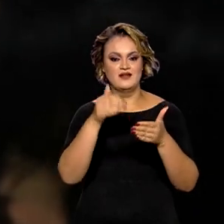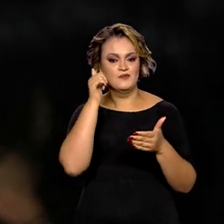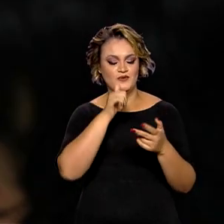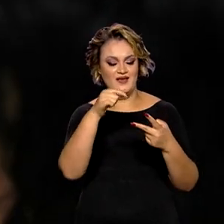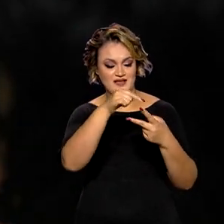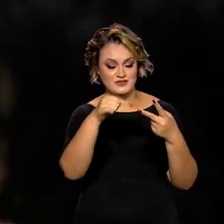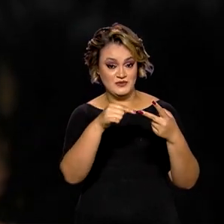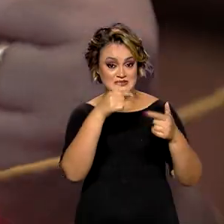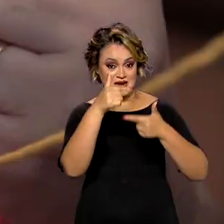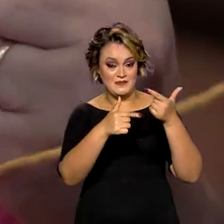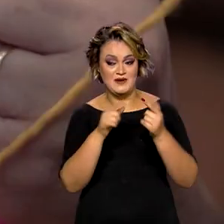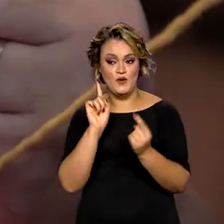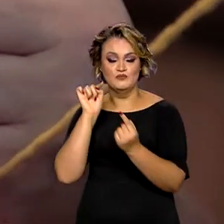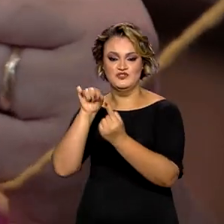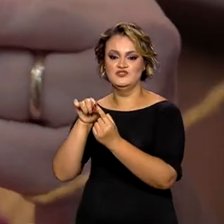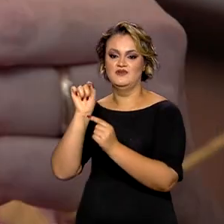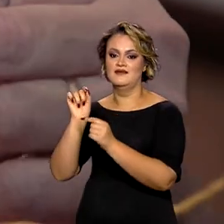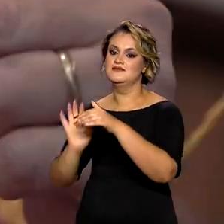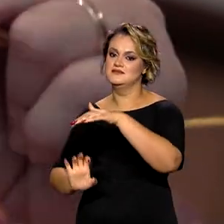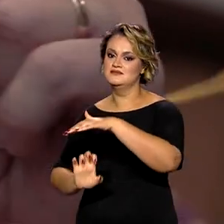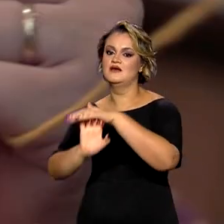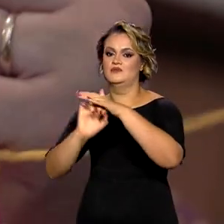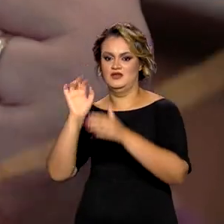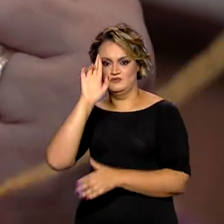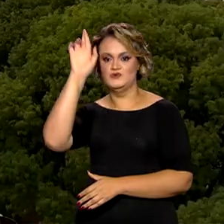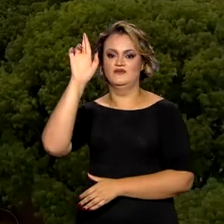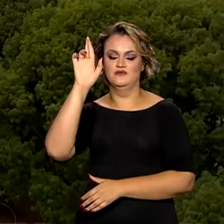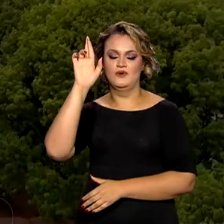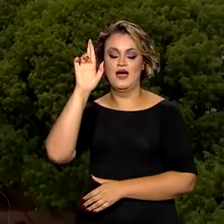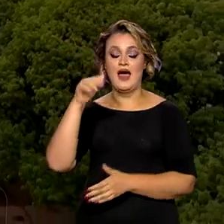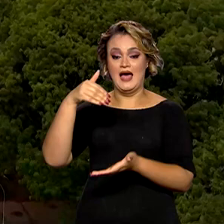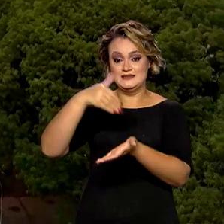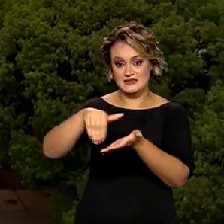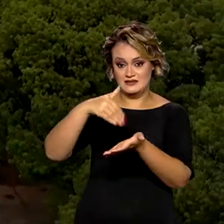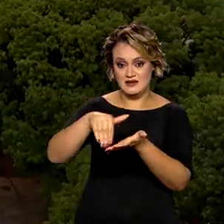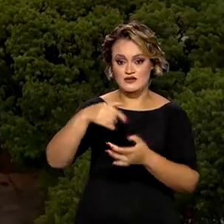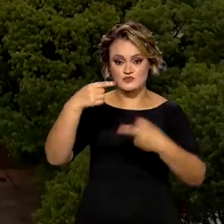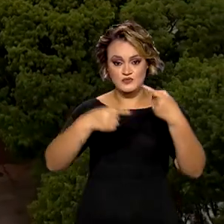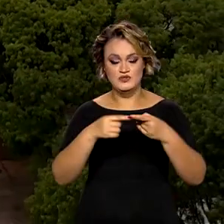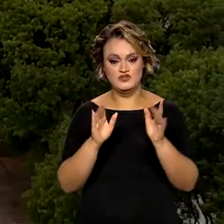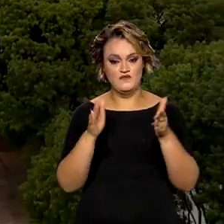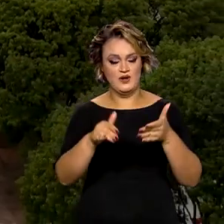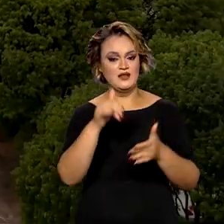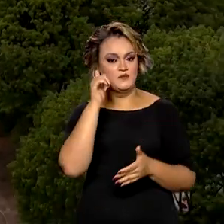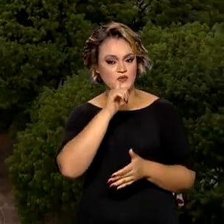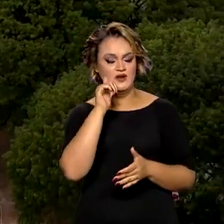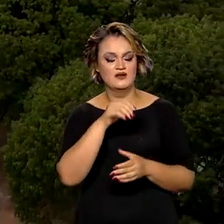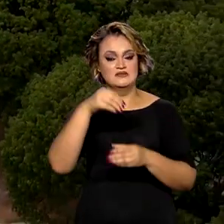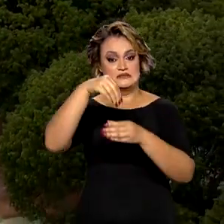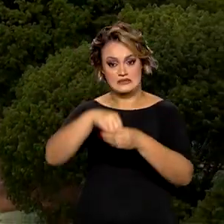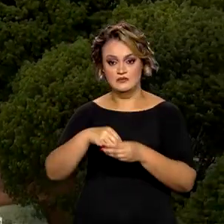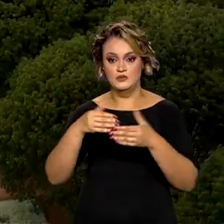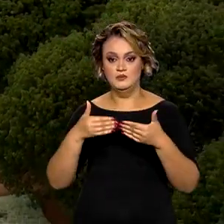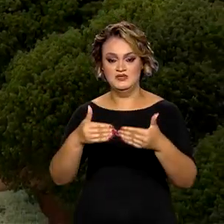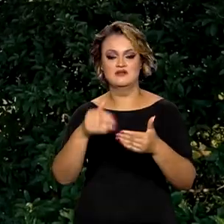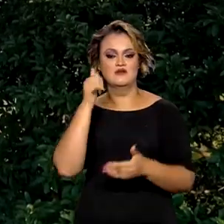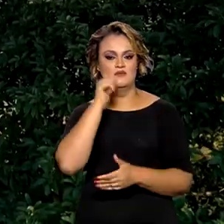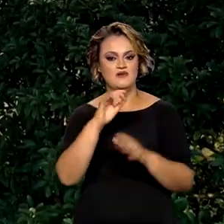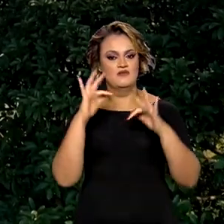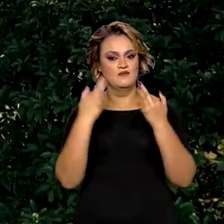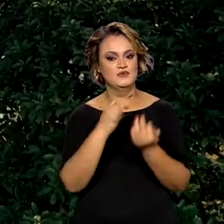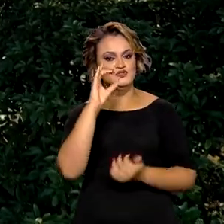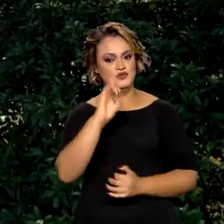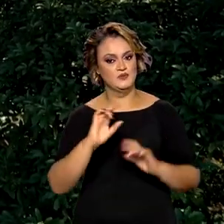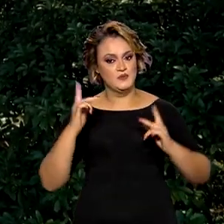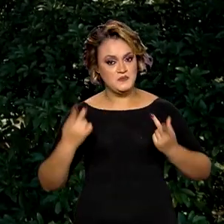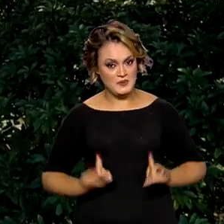são deveres do Estado. Cabe à Secretaria Nacional de Políticas para as Mulheres, ligada ao Ministério da Mulher, da Família e dos Direitos